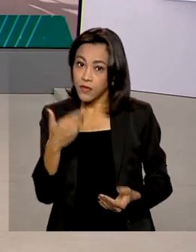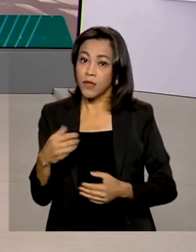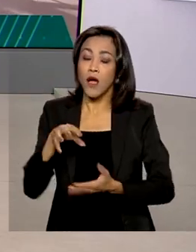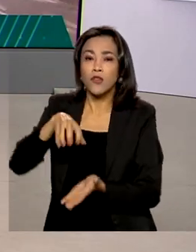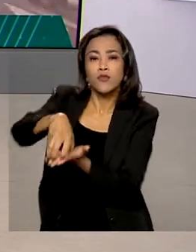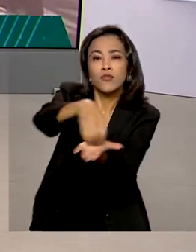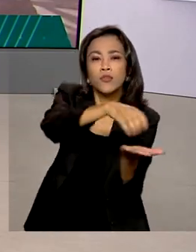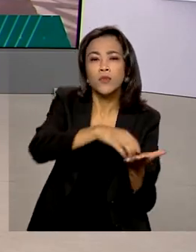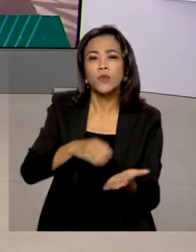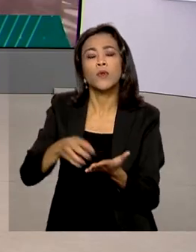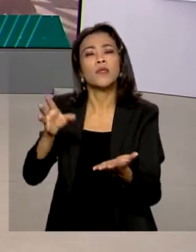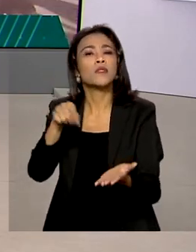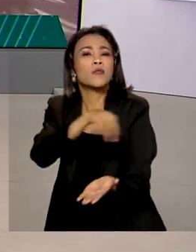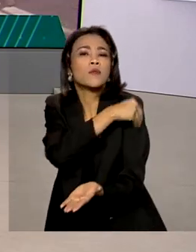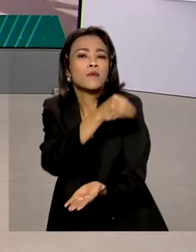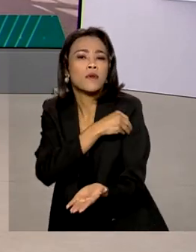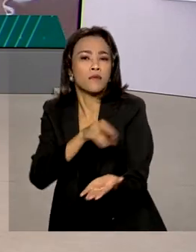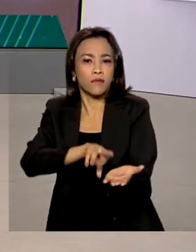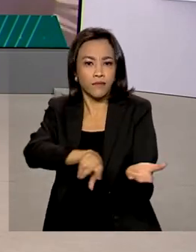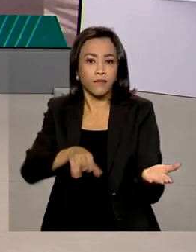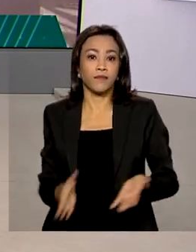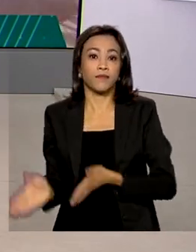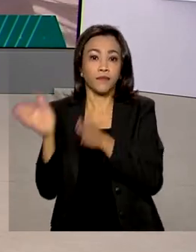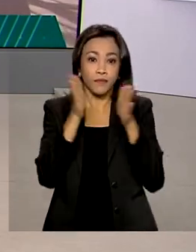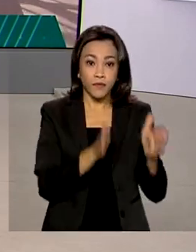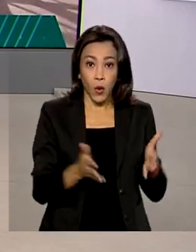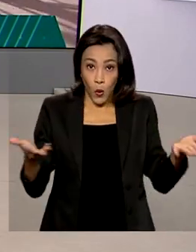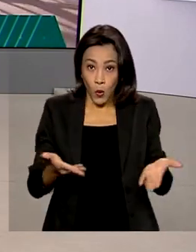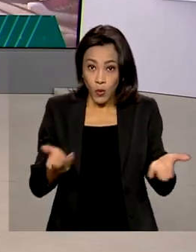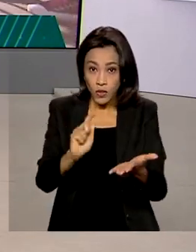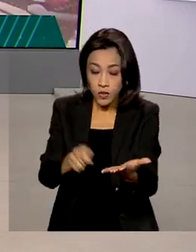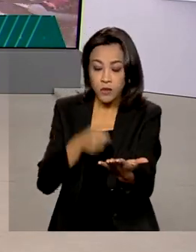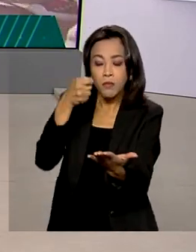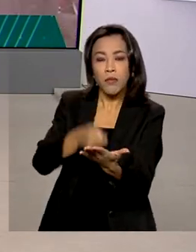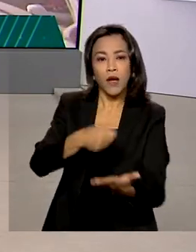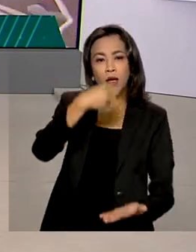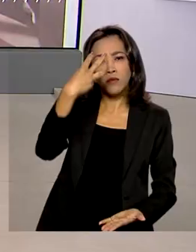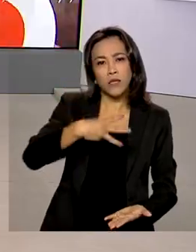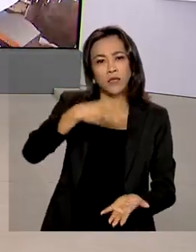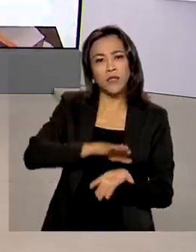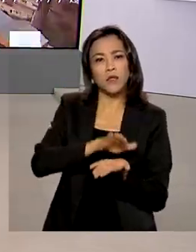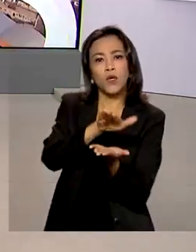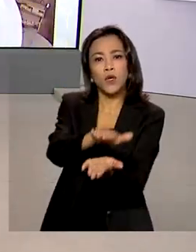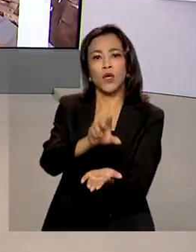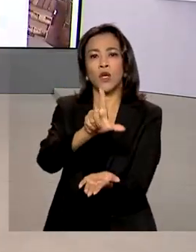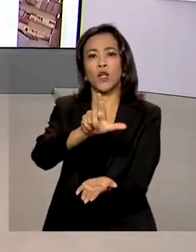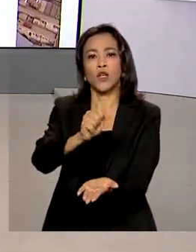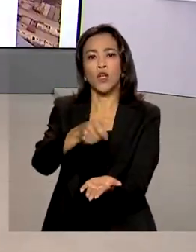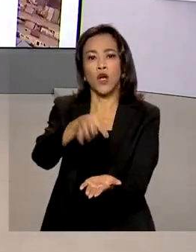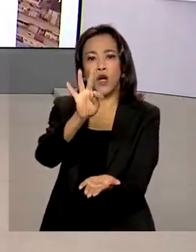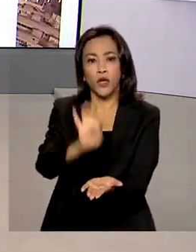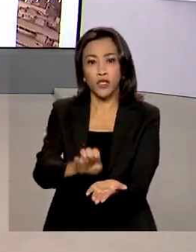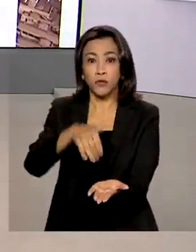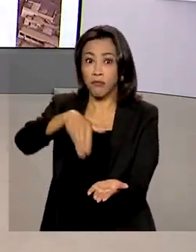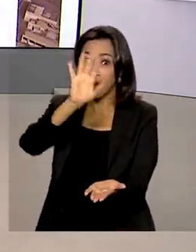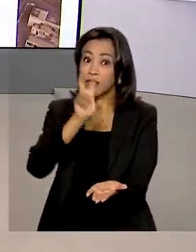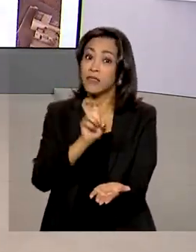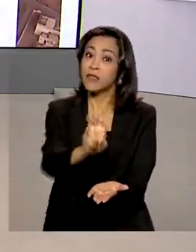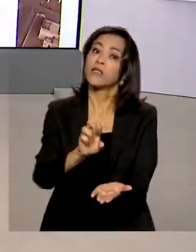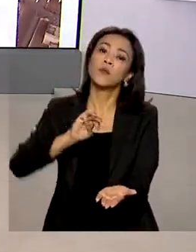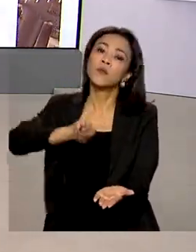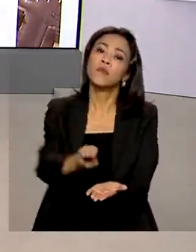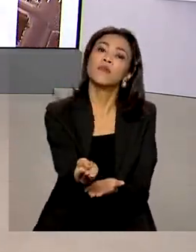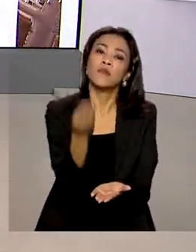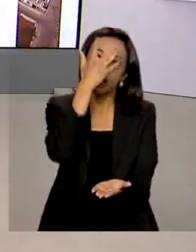A Receita Federal paga hoje o terceiro lote de restituição do Imposto de Renda para mais de 5 milhões de contribuintes.